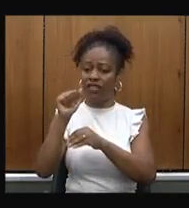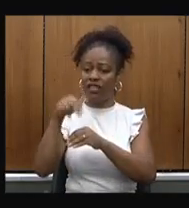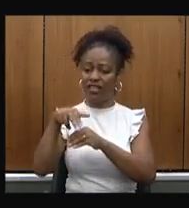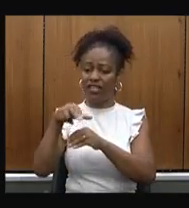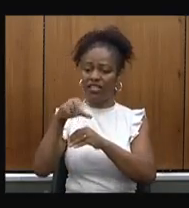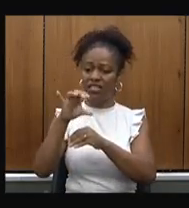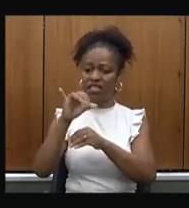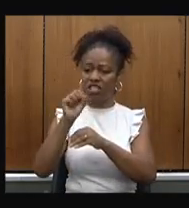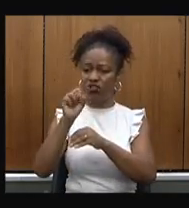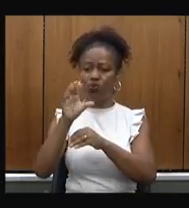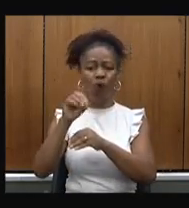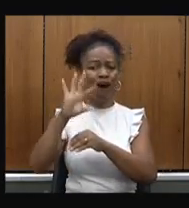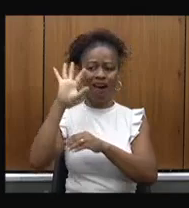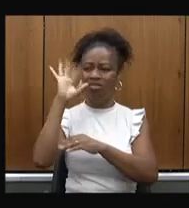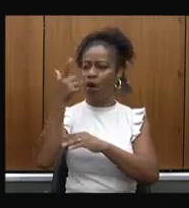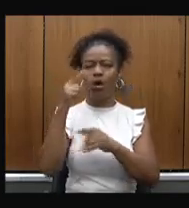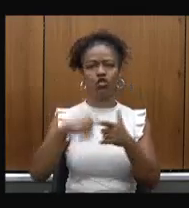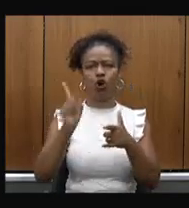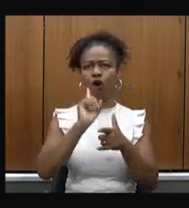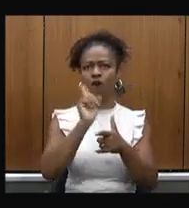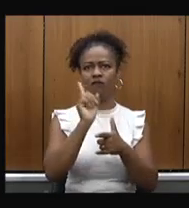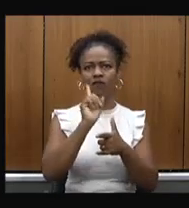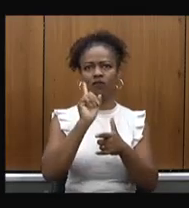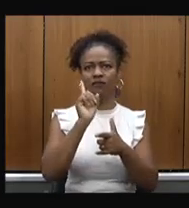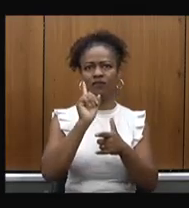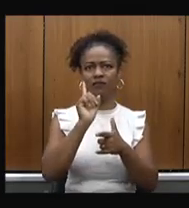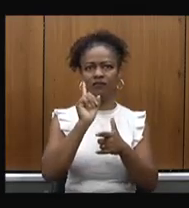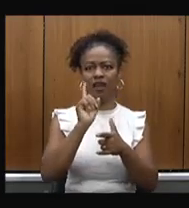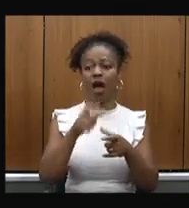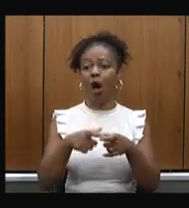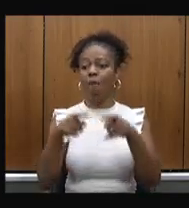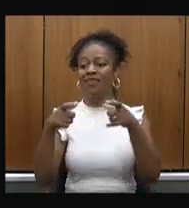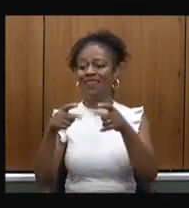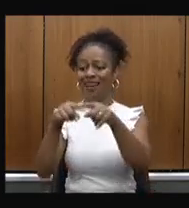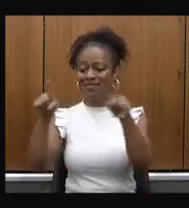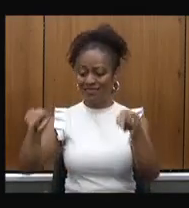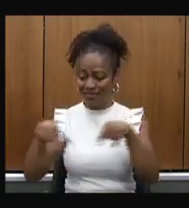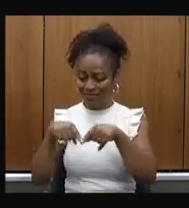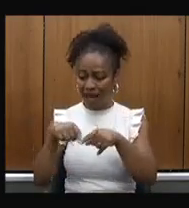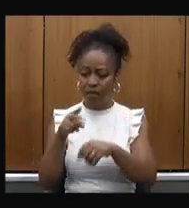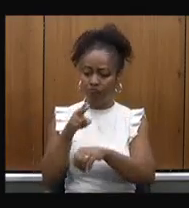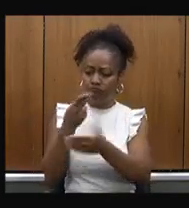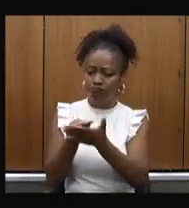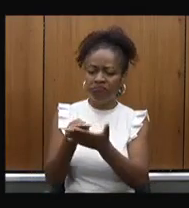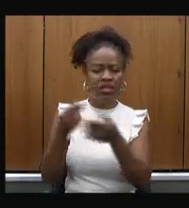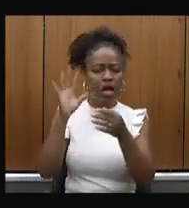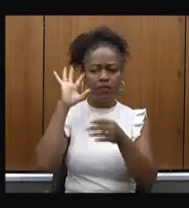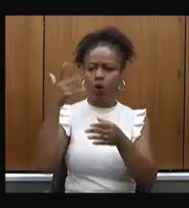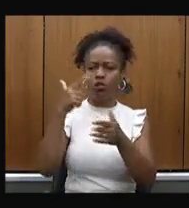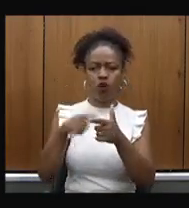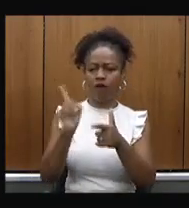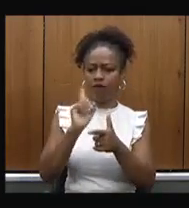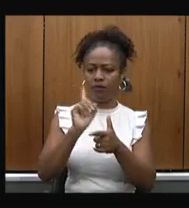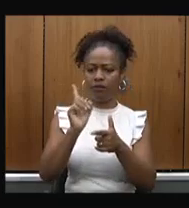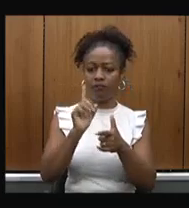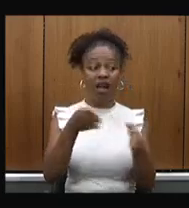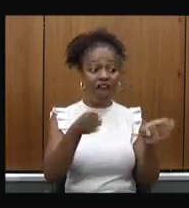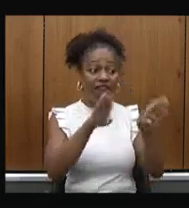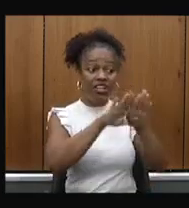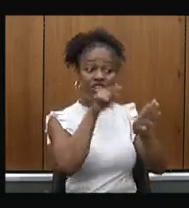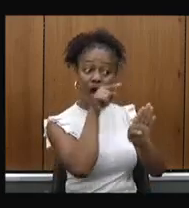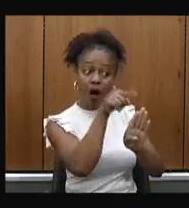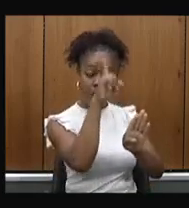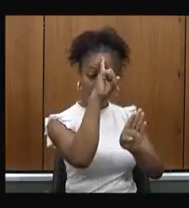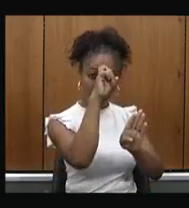aumentar uma ou duas salas não vai resolver o problema fechar um hospital nesse momento que se fala tanto de fila